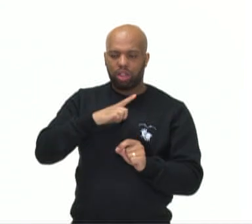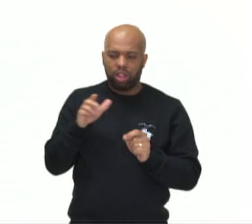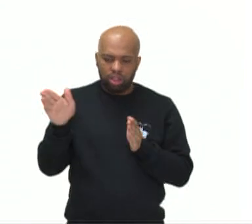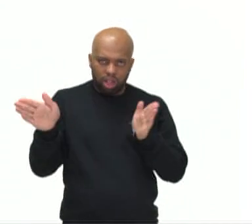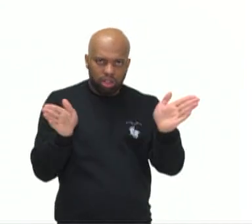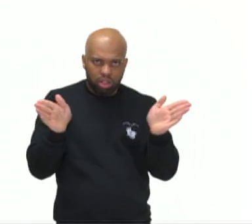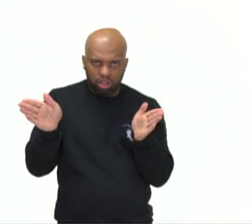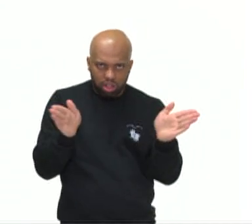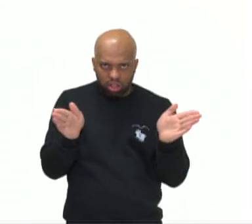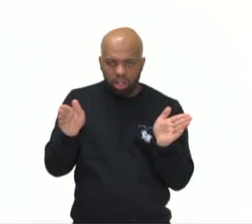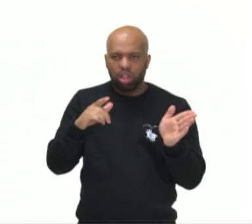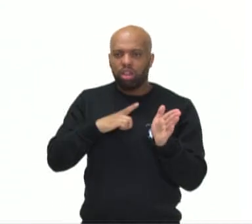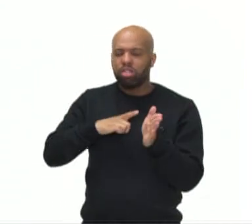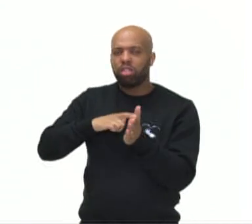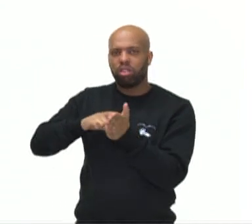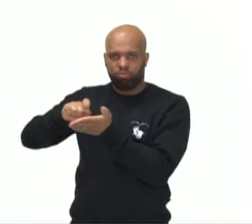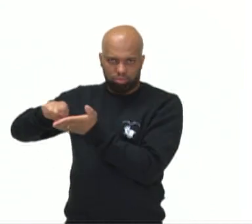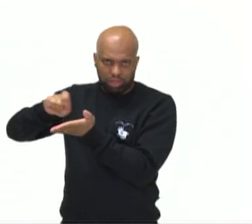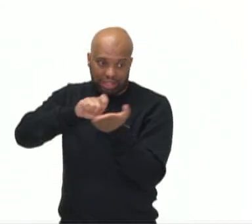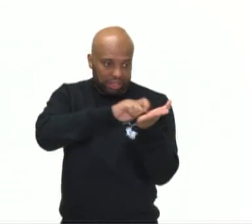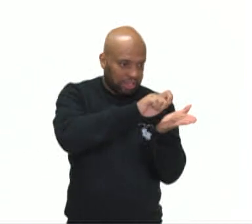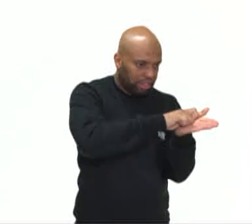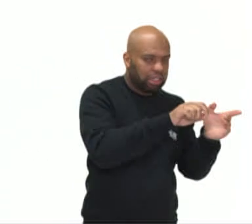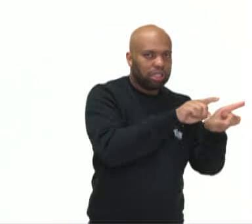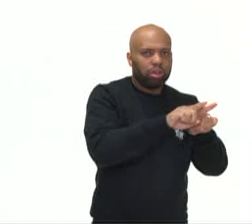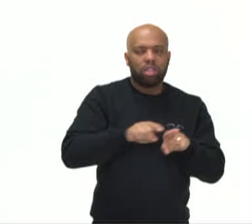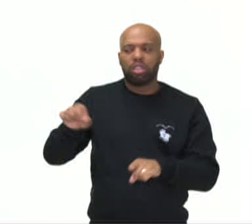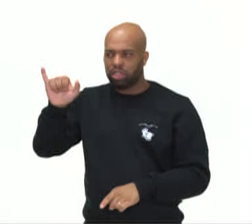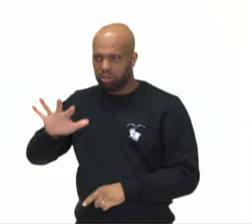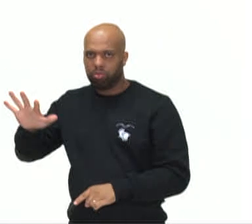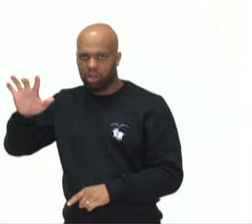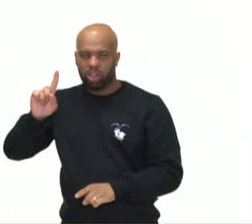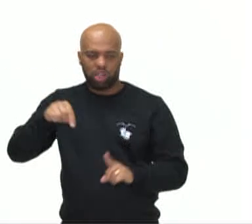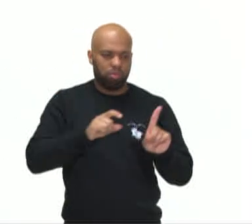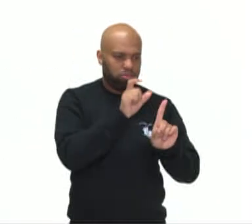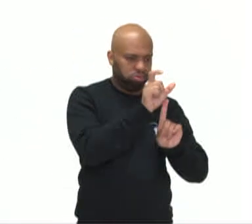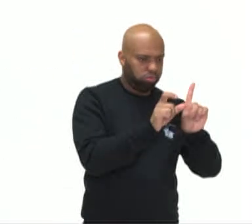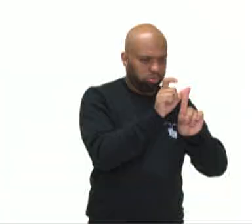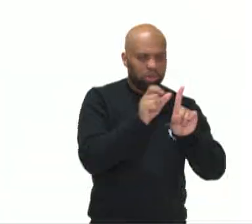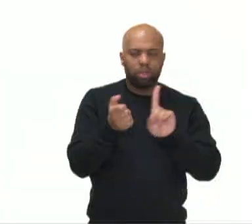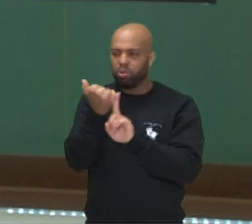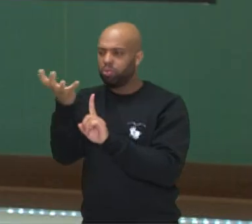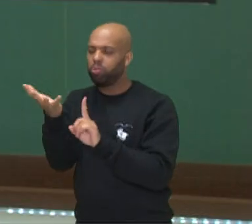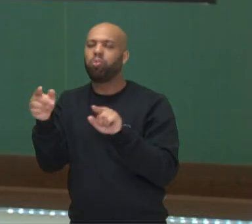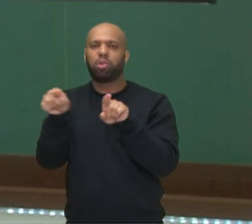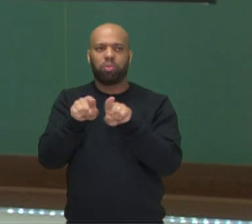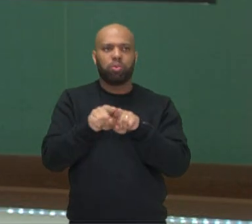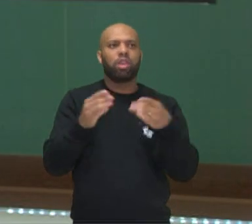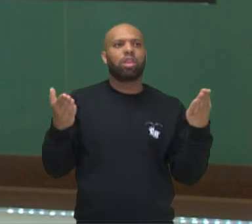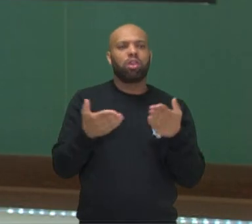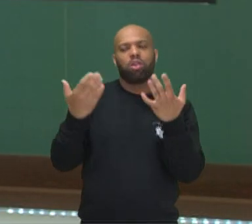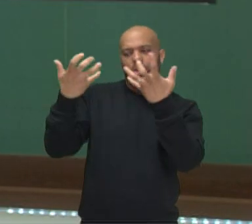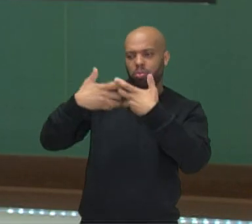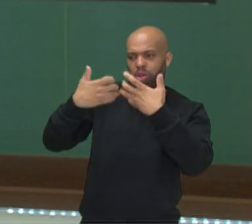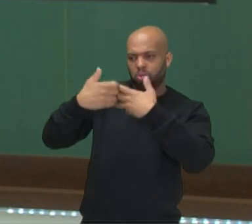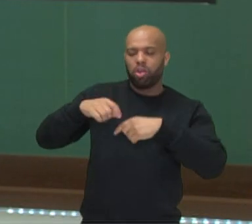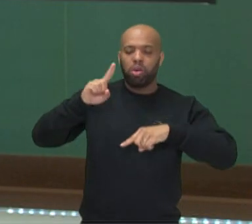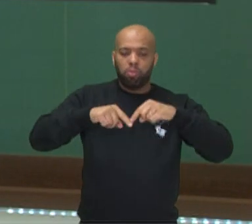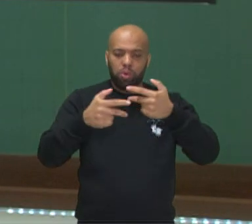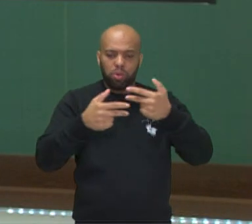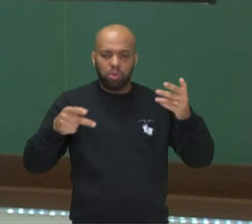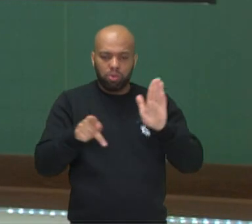híbrida, multimodal, porque se compõe de elementos não verbais e verbais. Então, para a gente refletir, produtos